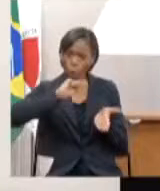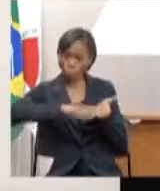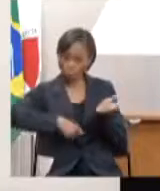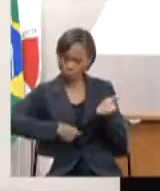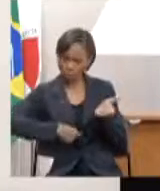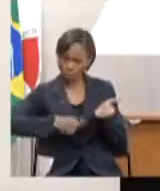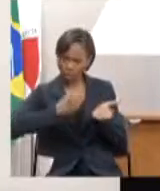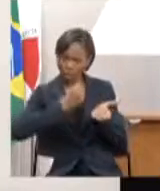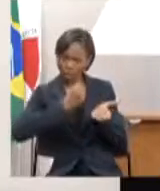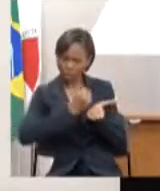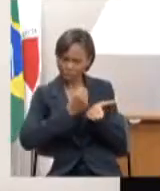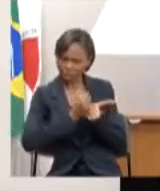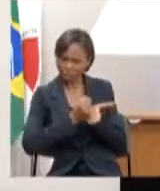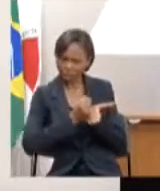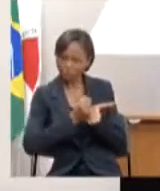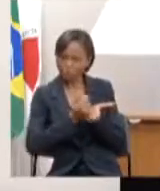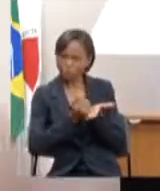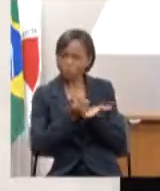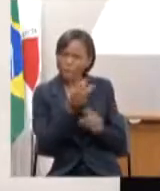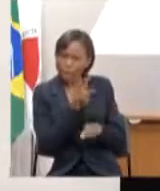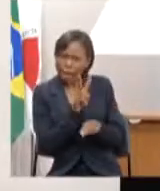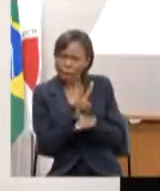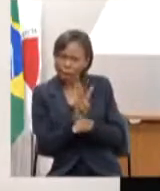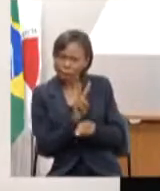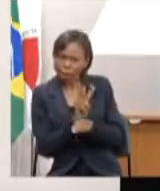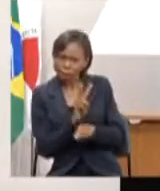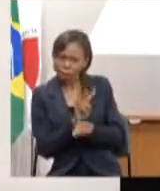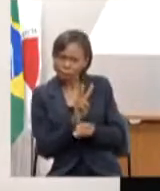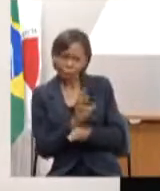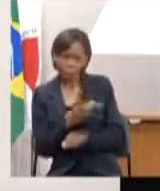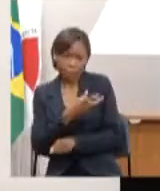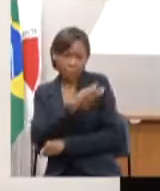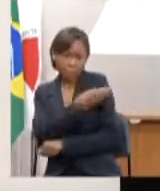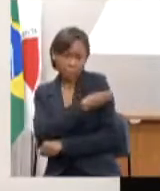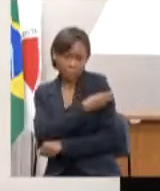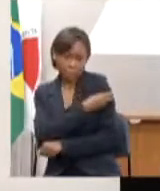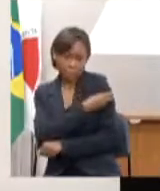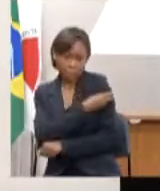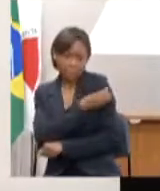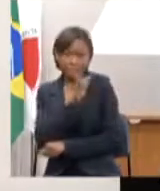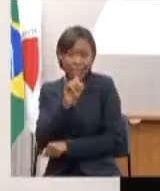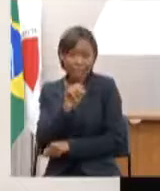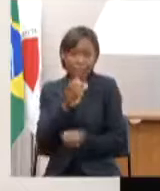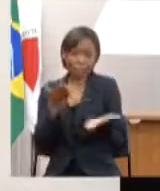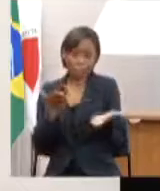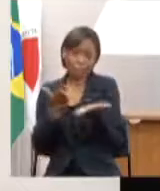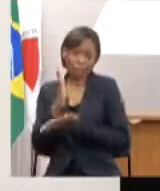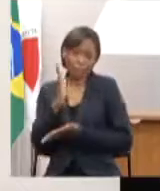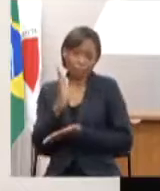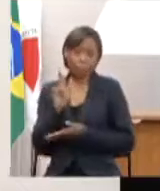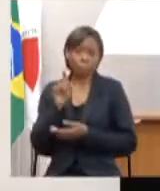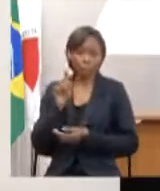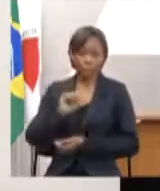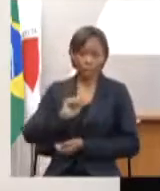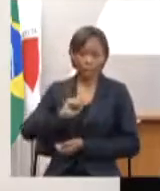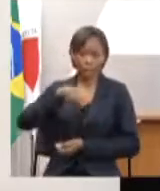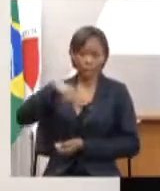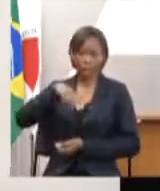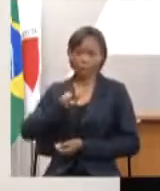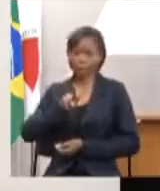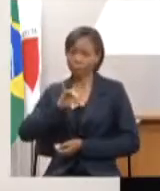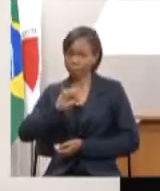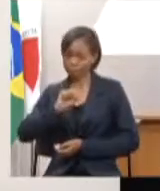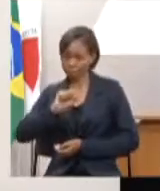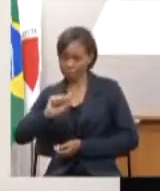doses daquela vacina que for eventualmente aprovada pela Anvisa? O governo federal